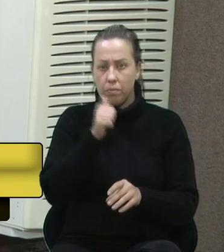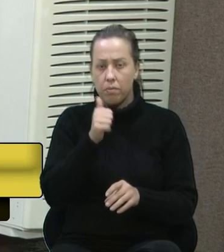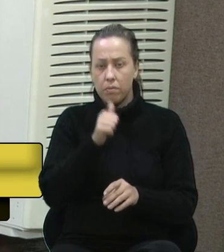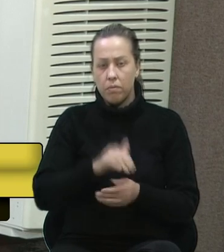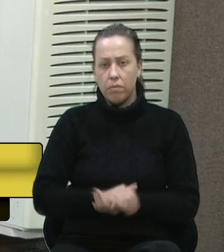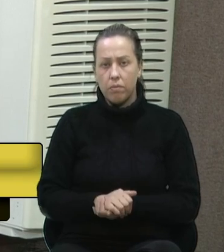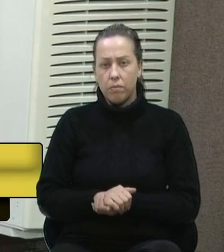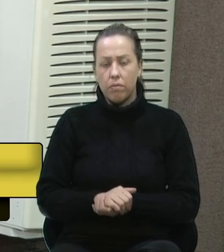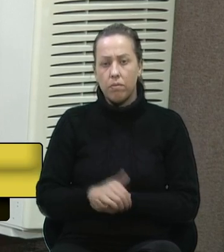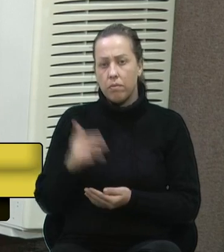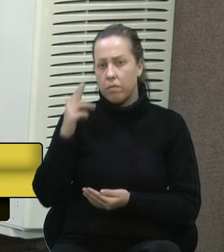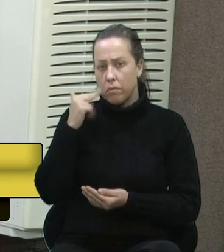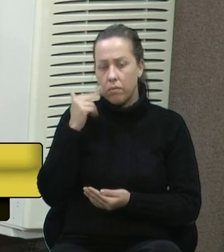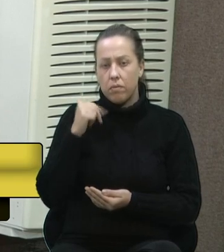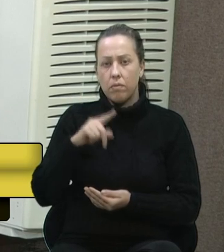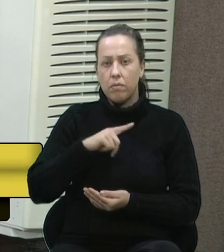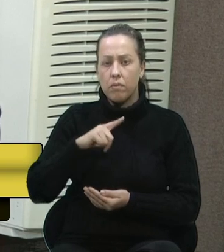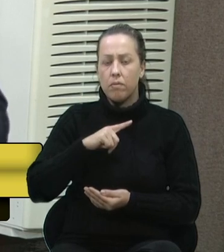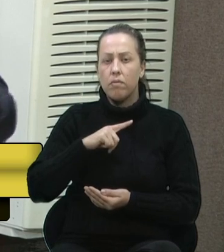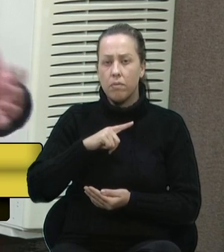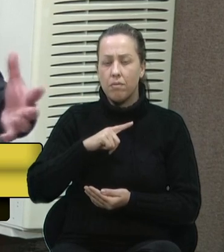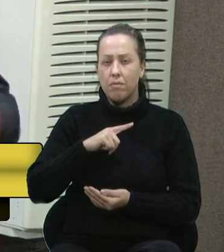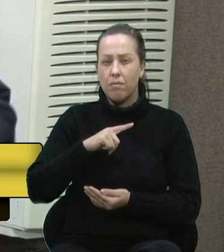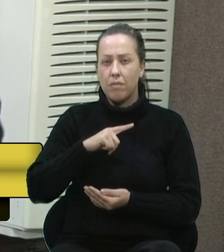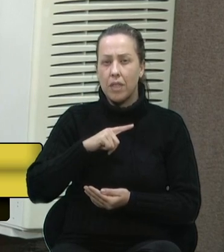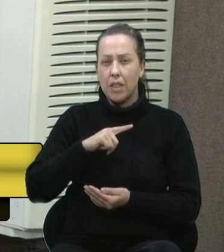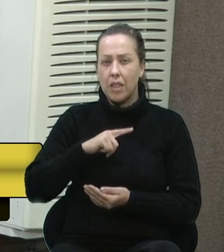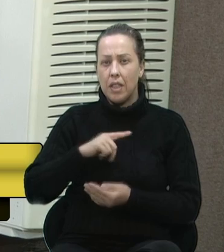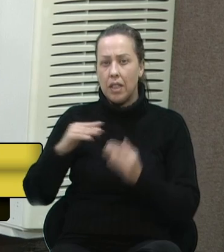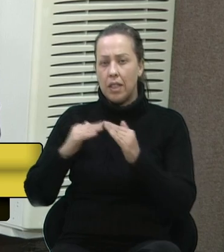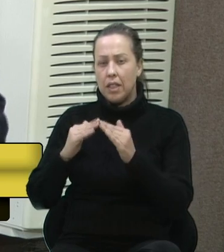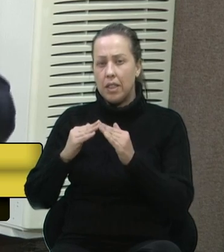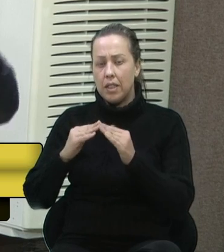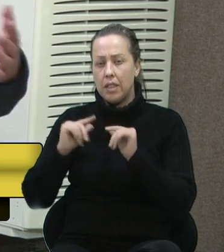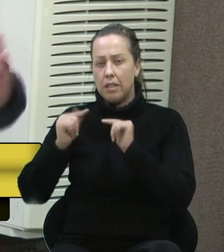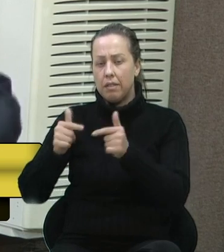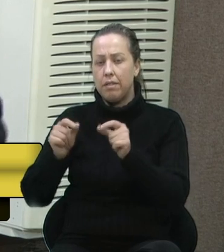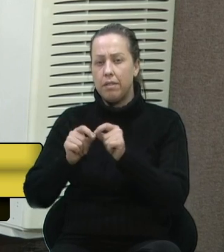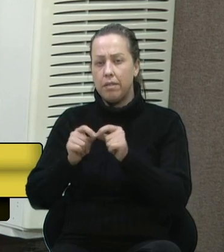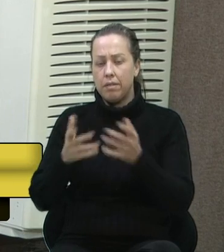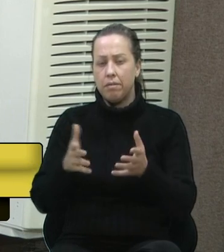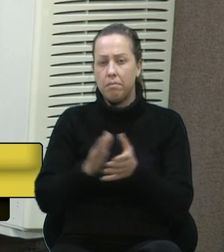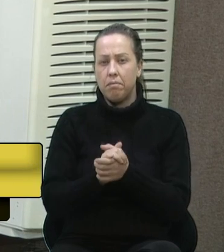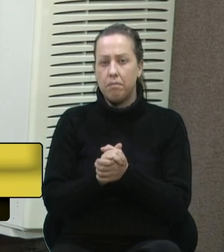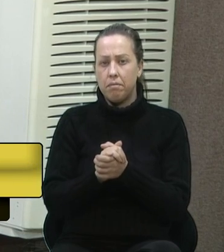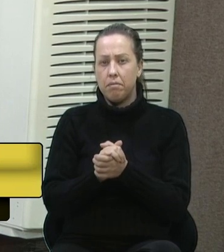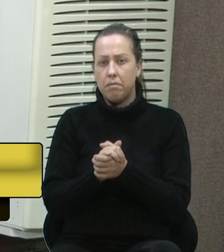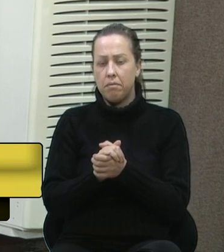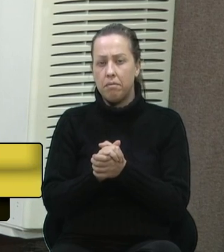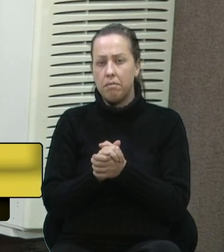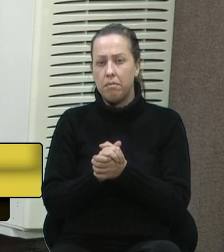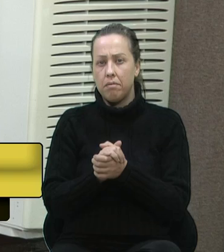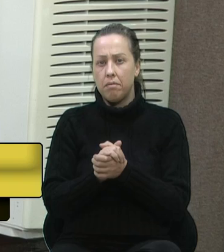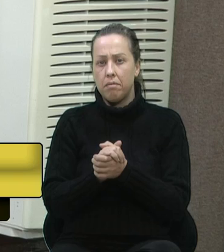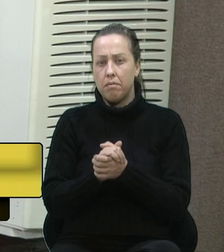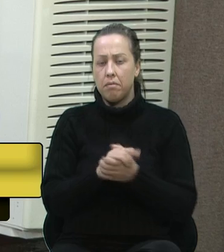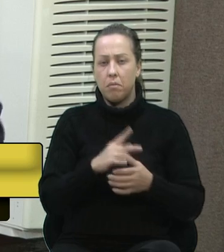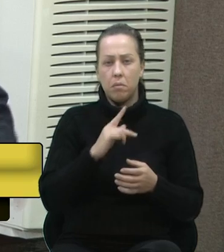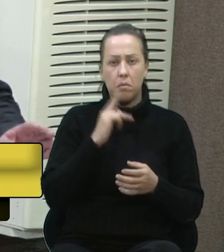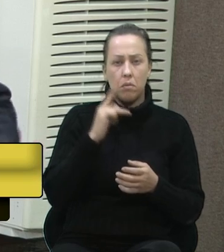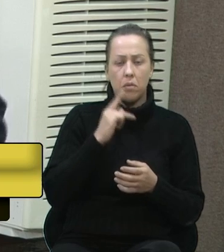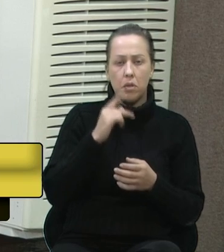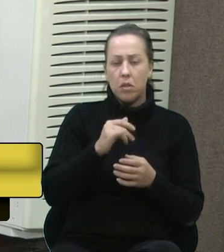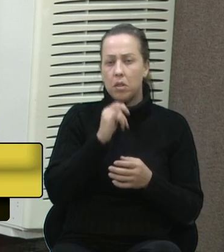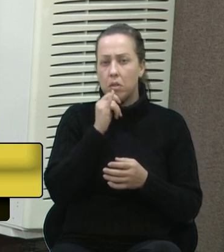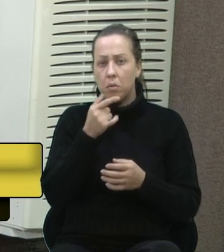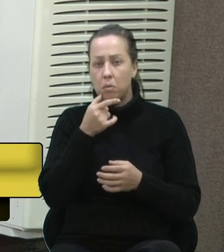em si, normalmente, elas têm as tarefas delas em casa, para depois, as tarefas políticas. Por